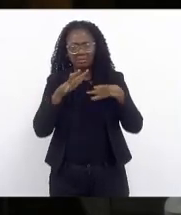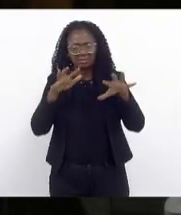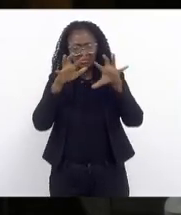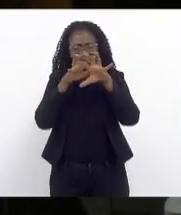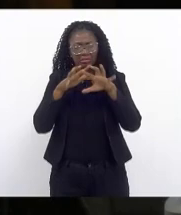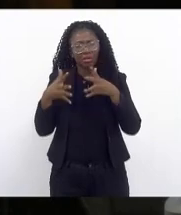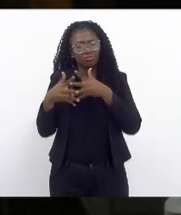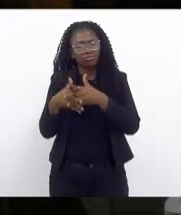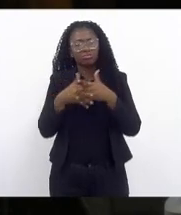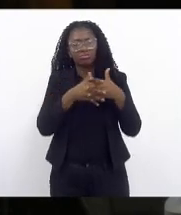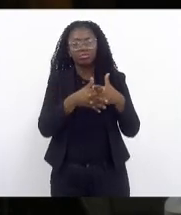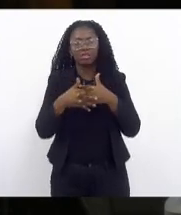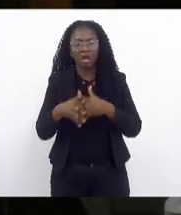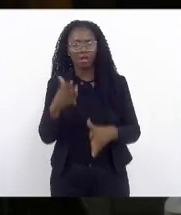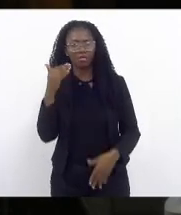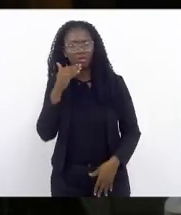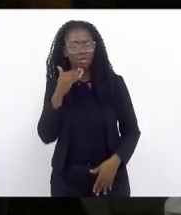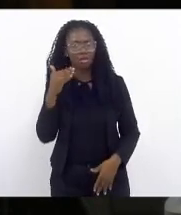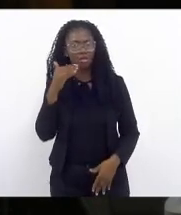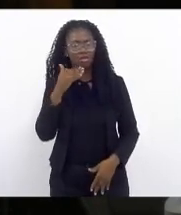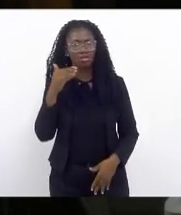precário